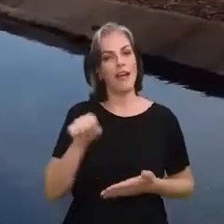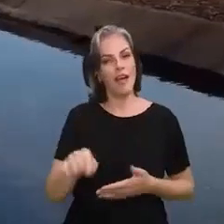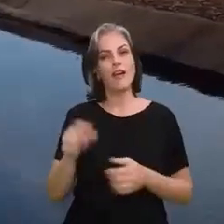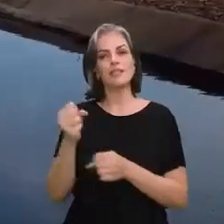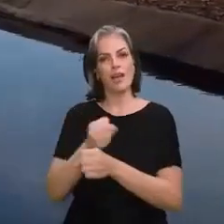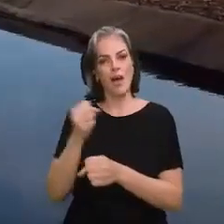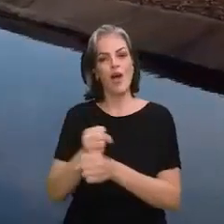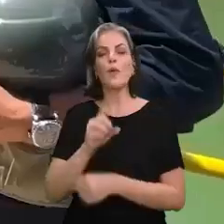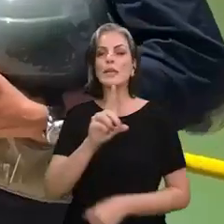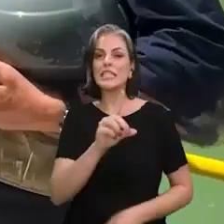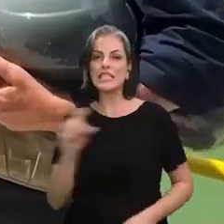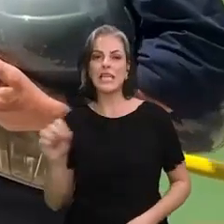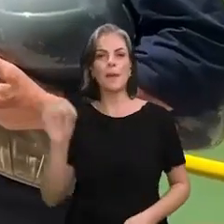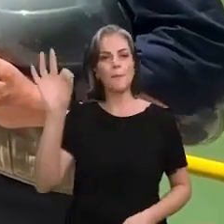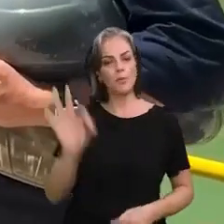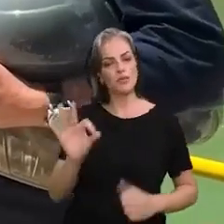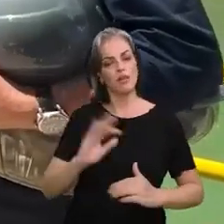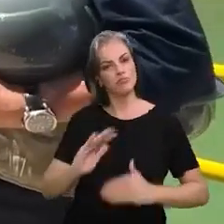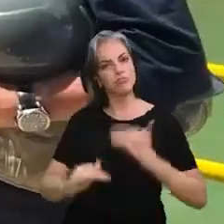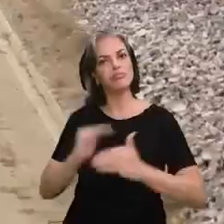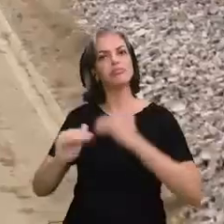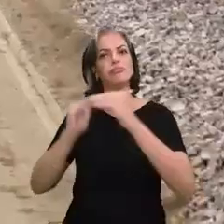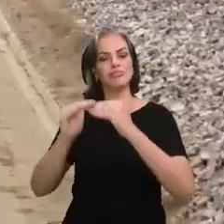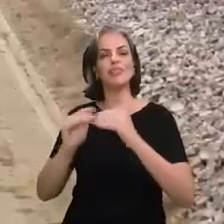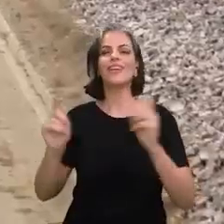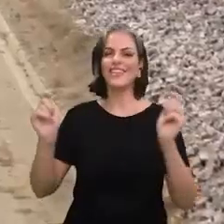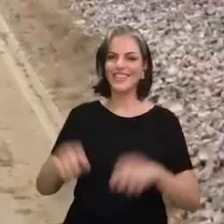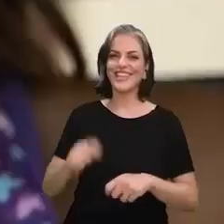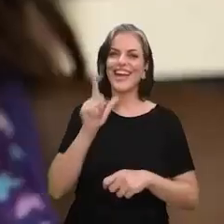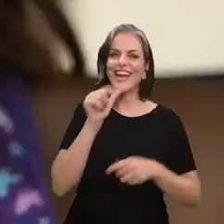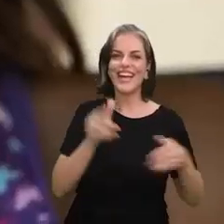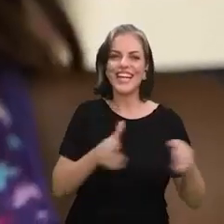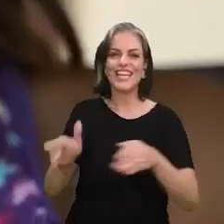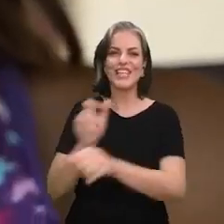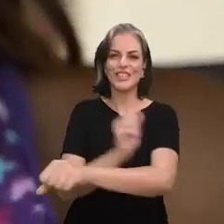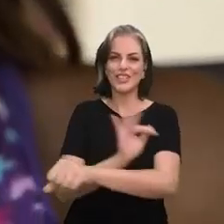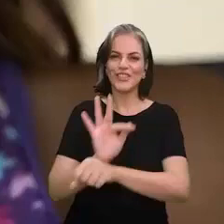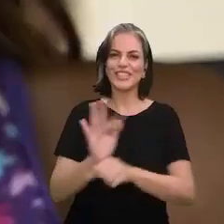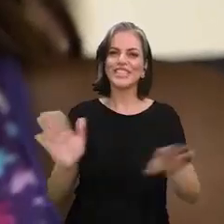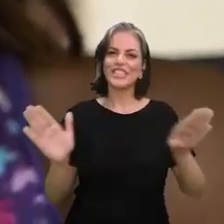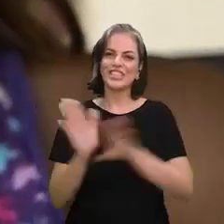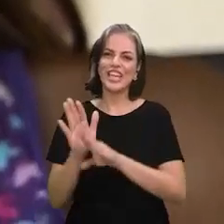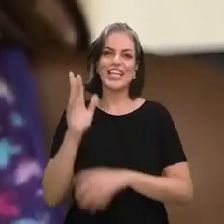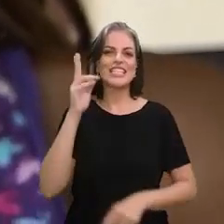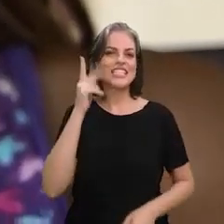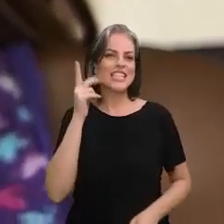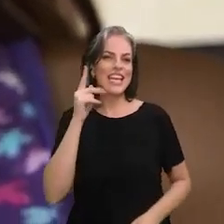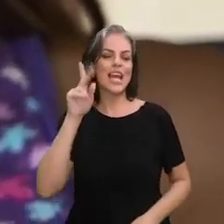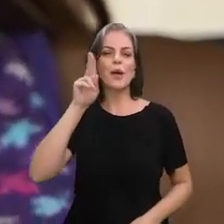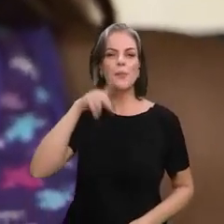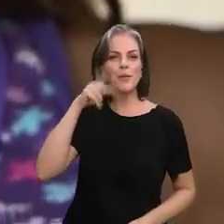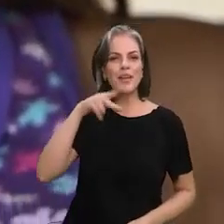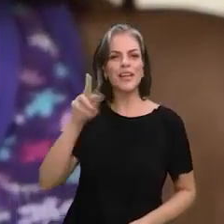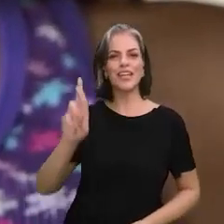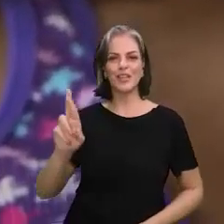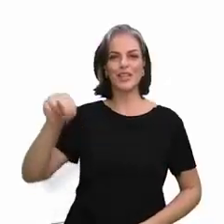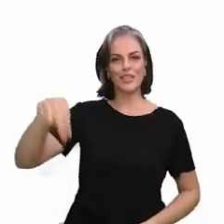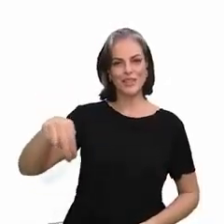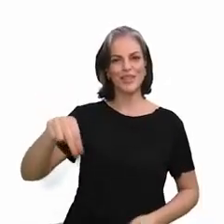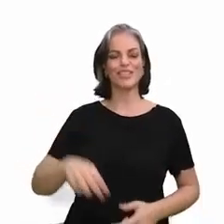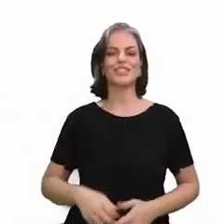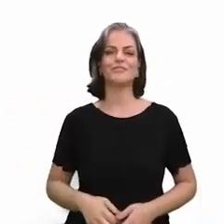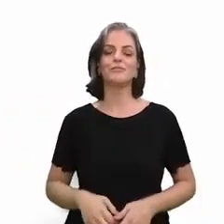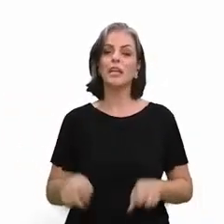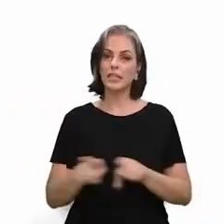% operacional, permitindo que as águas do São Francisco finalmente cheguem ao Ceará, Paraíba e Rio Grande do Norte.